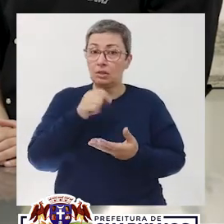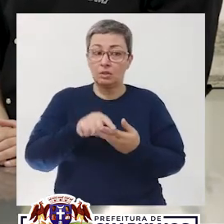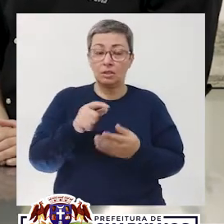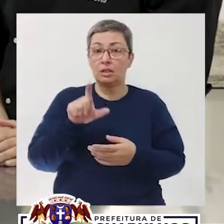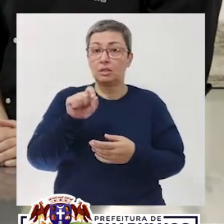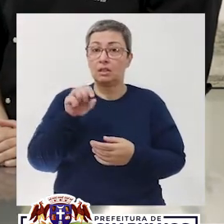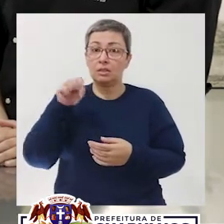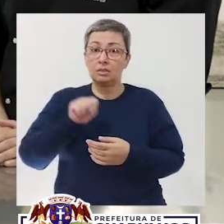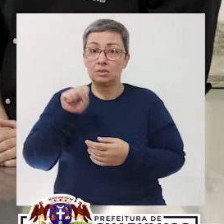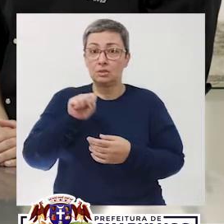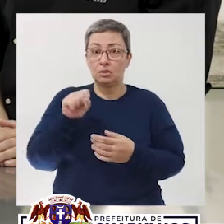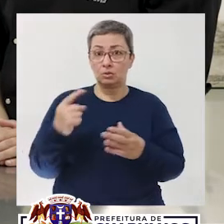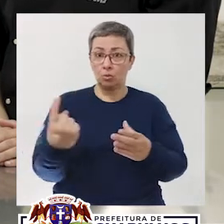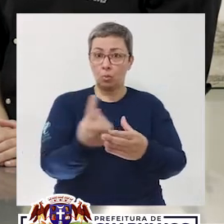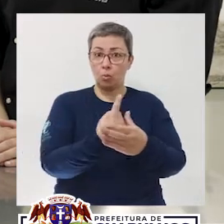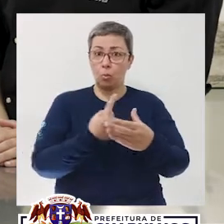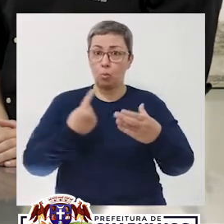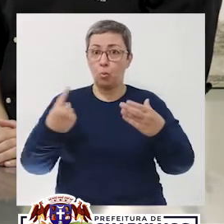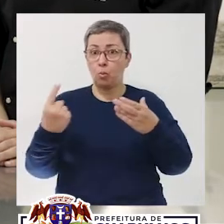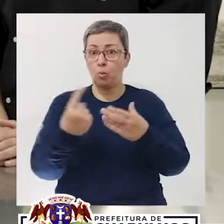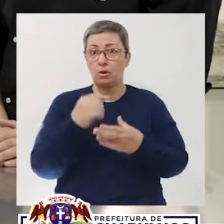água e coloca 10 segundos no micro-ondas.